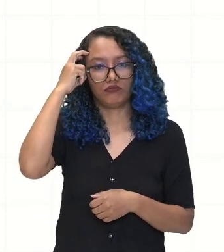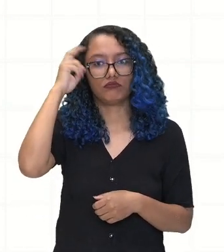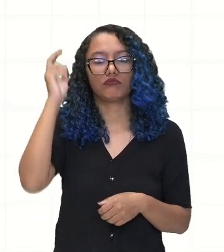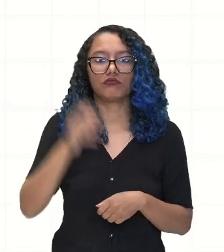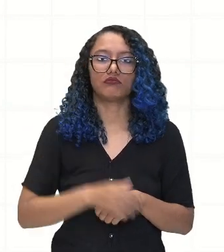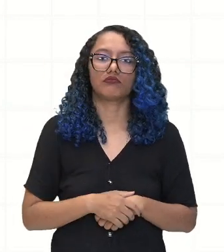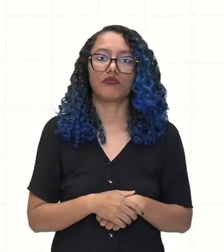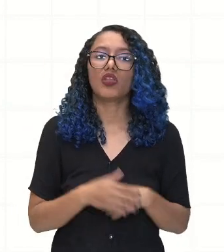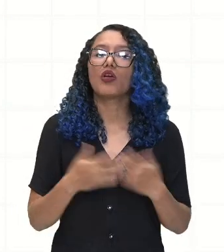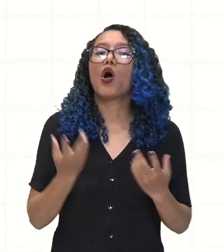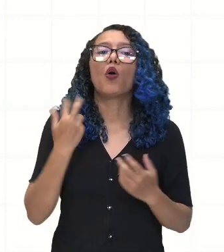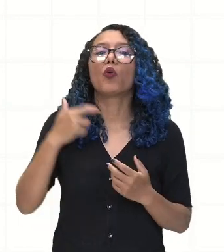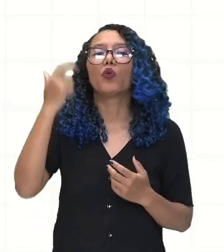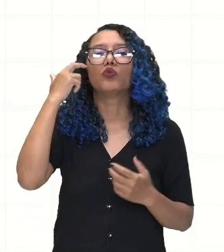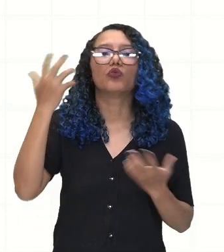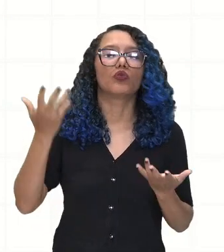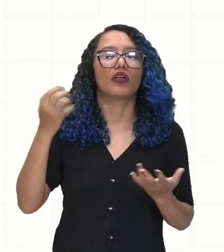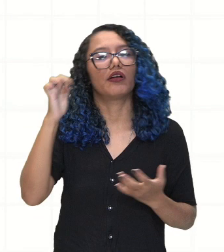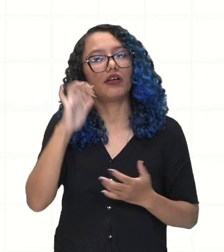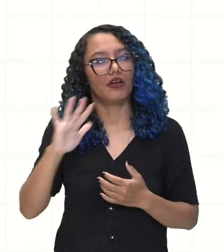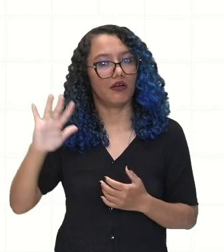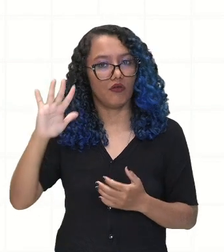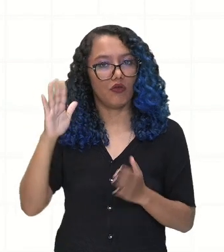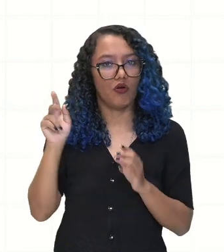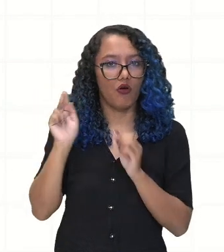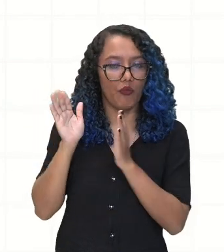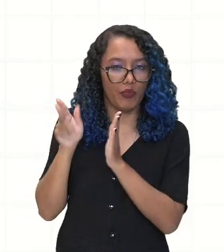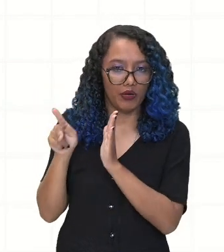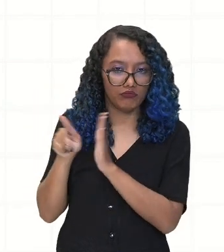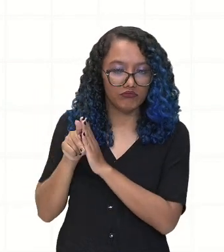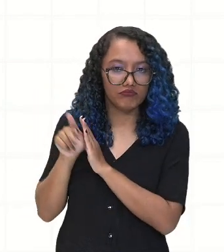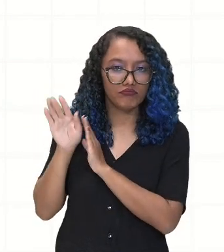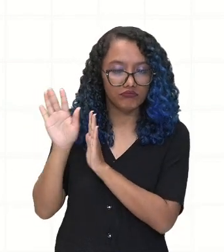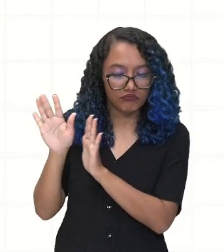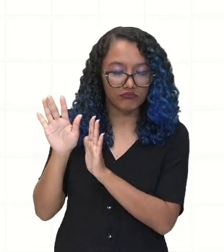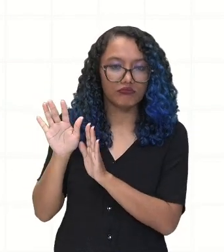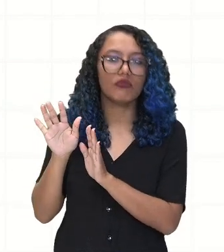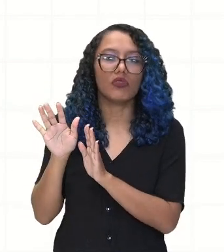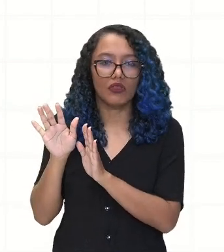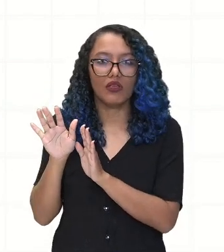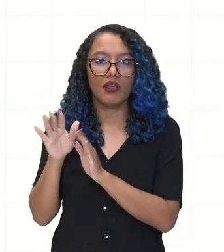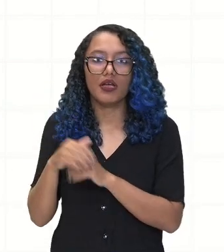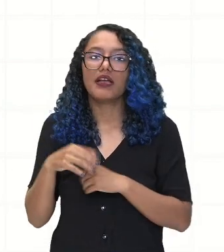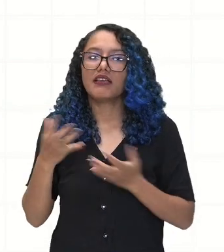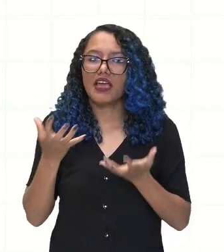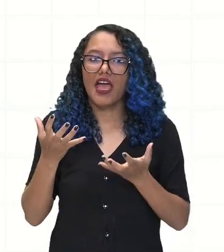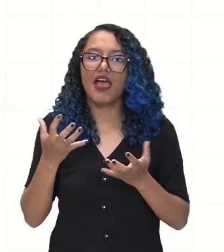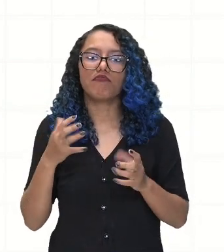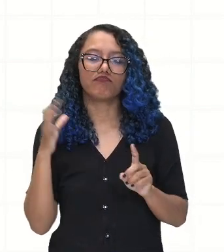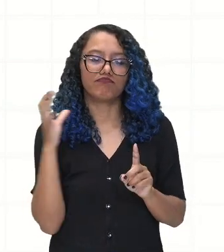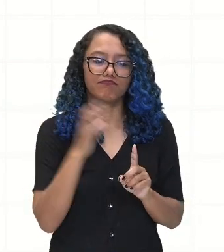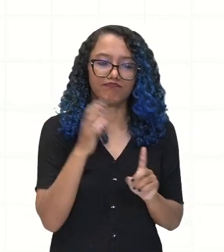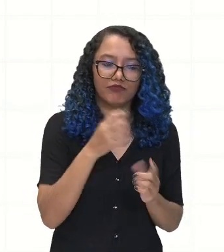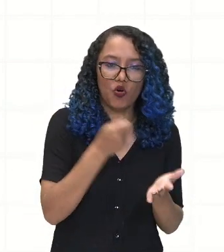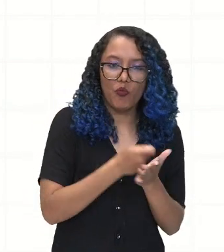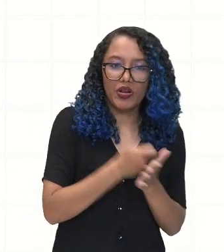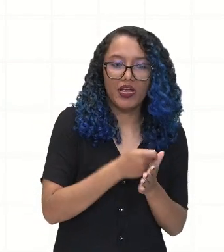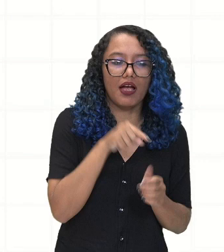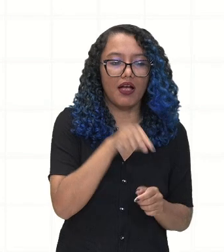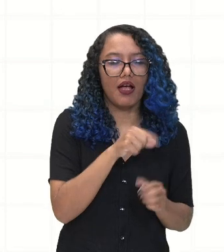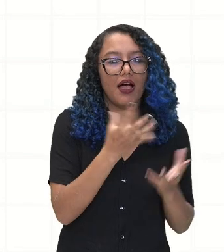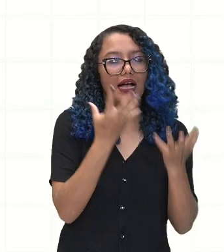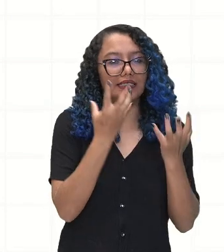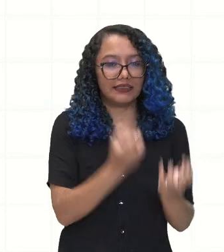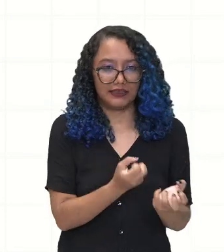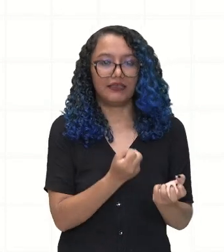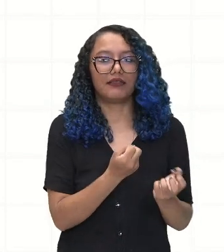europeia em relação à cultura indígena. Para começar, haverá a demarcação